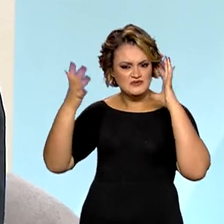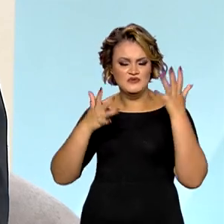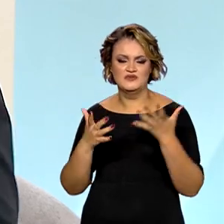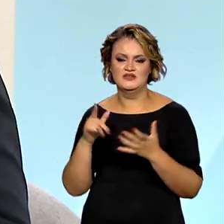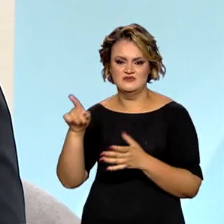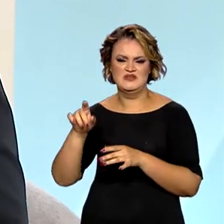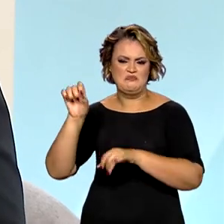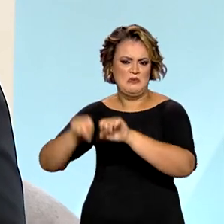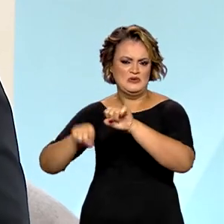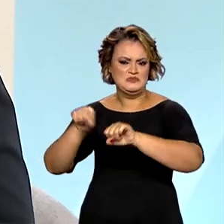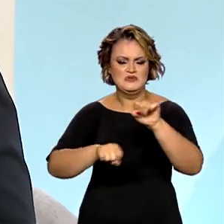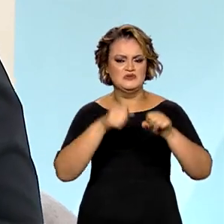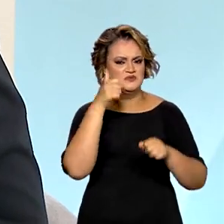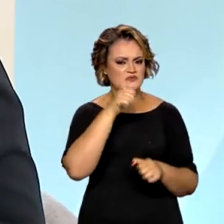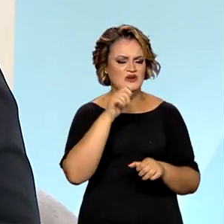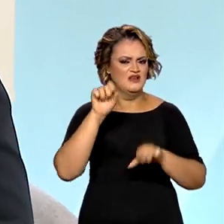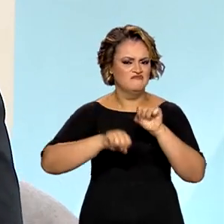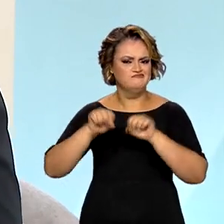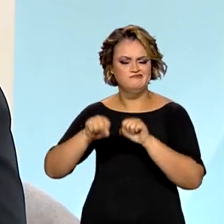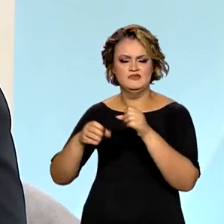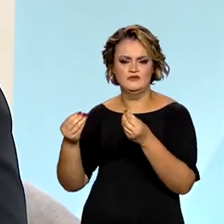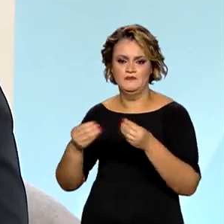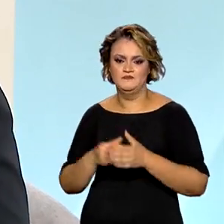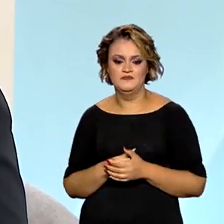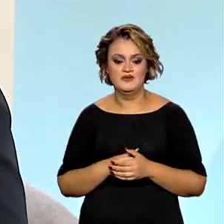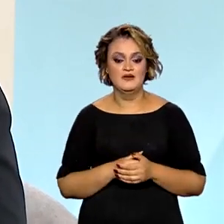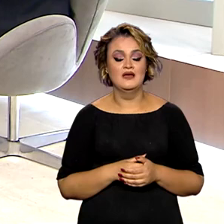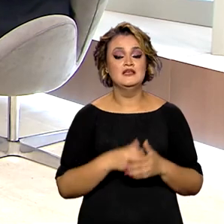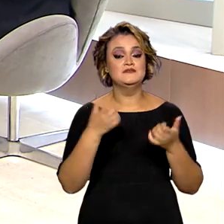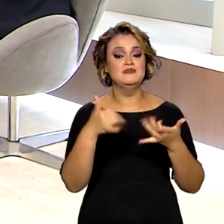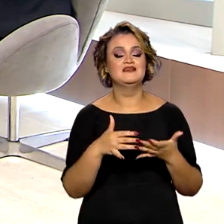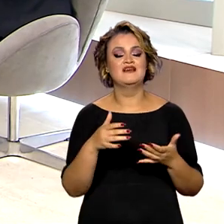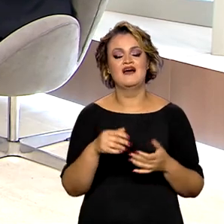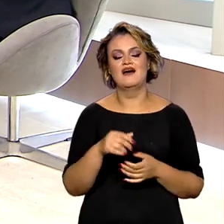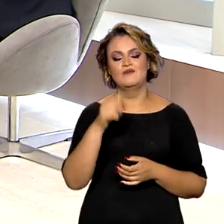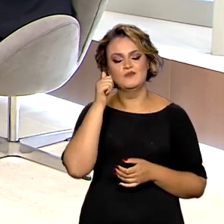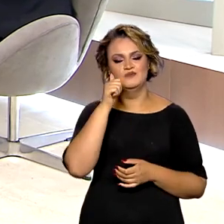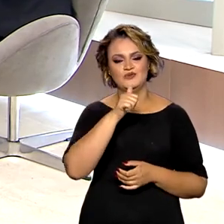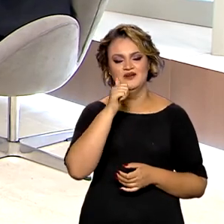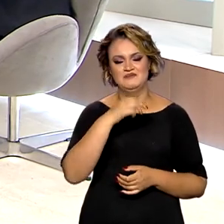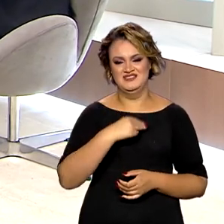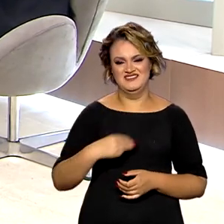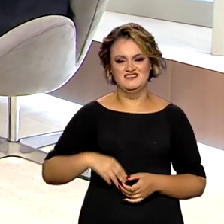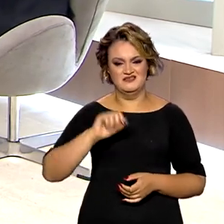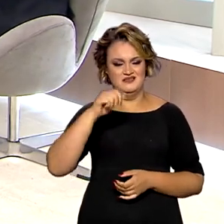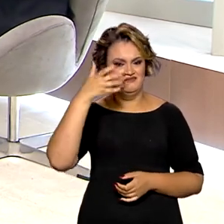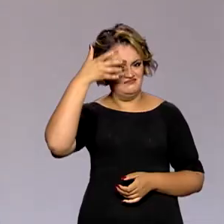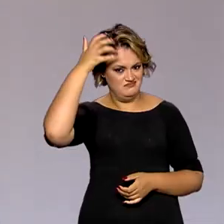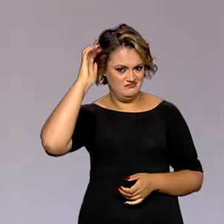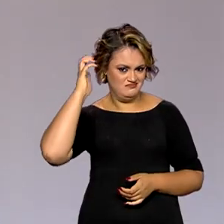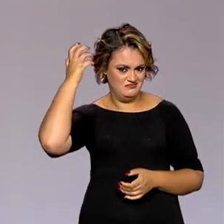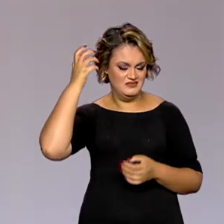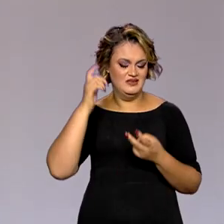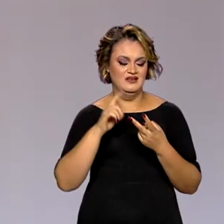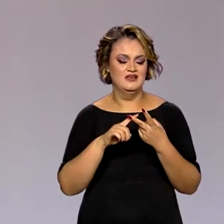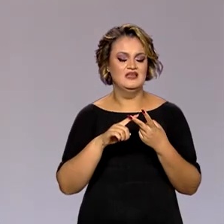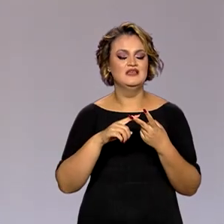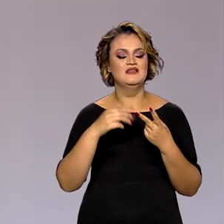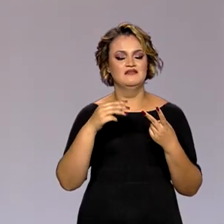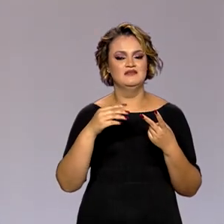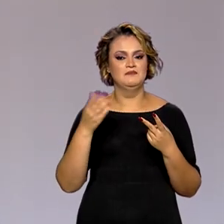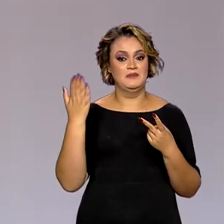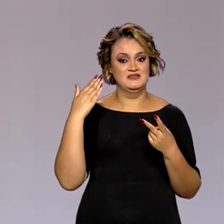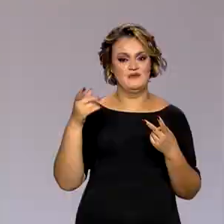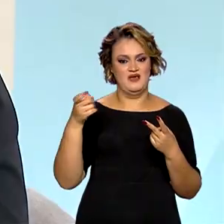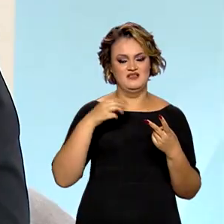realidade. Então, o que nós fazemos? Eu trago aqui, não poderia deixar de citar, a ministra Cristiane Brito. Ela é uma das maiores defensoras dos nossos canais